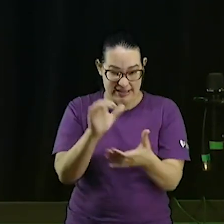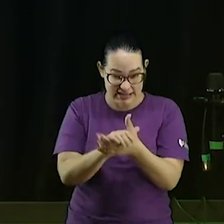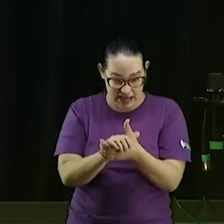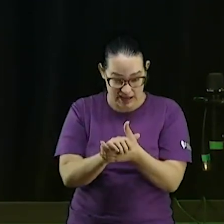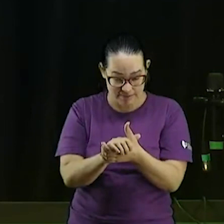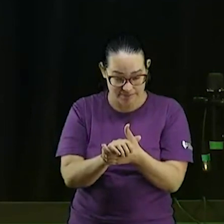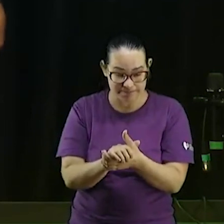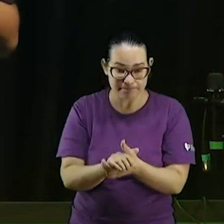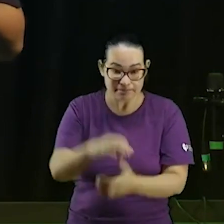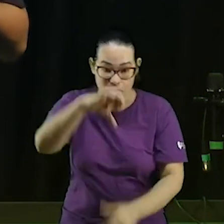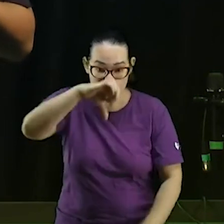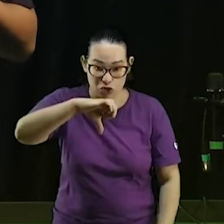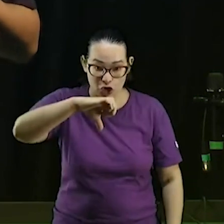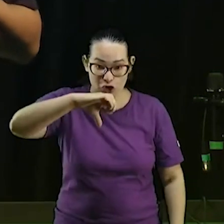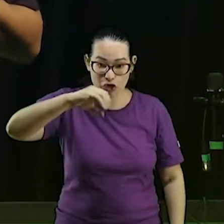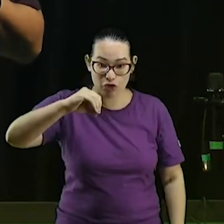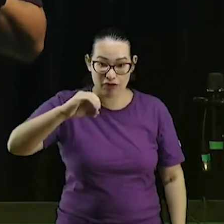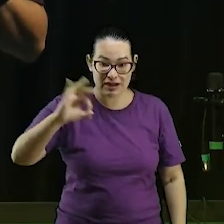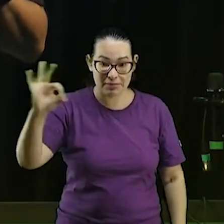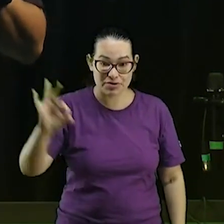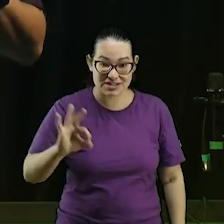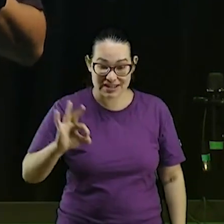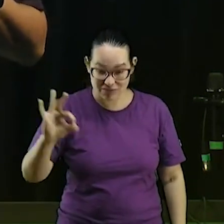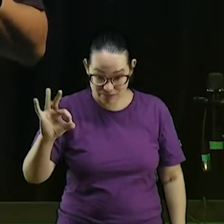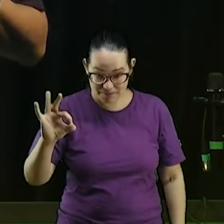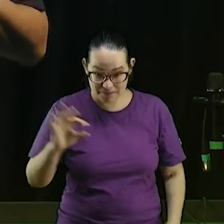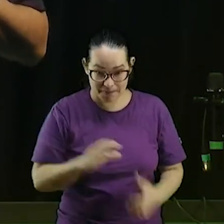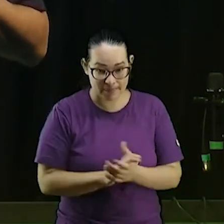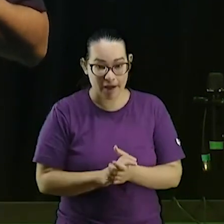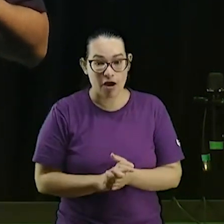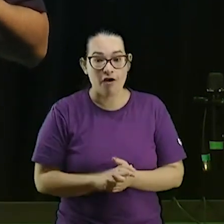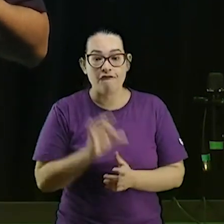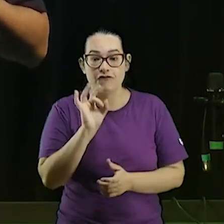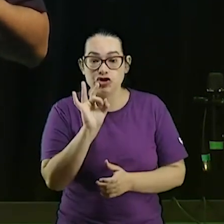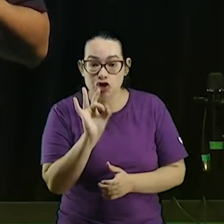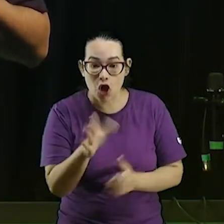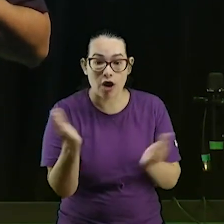90% estou falando de crente